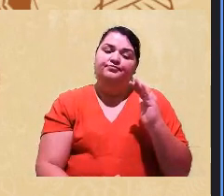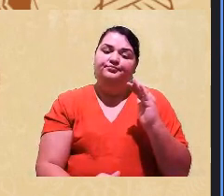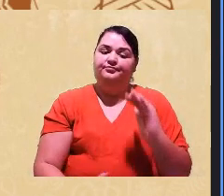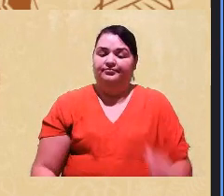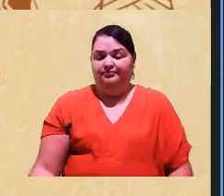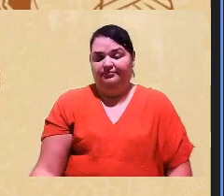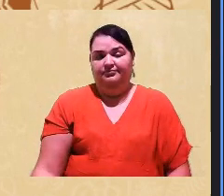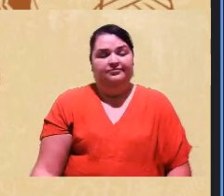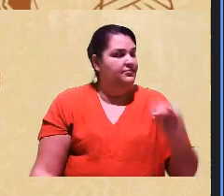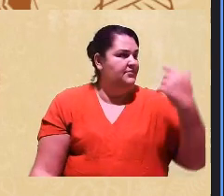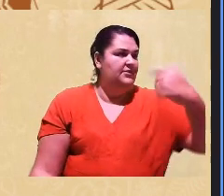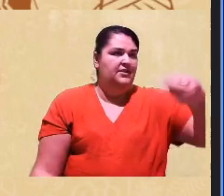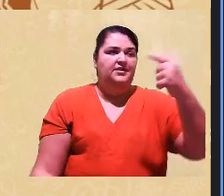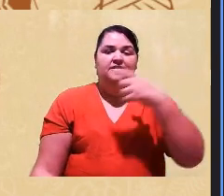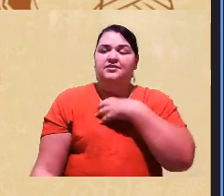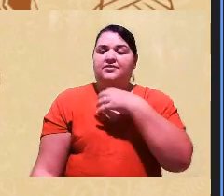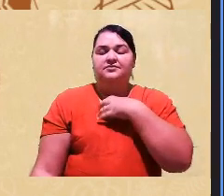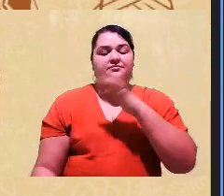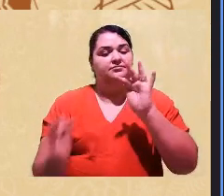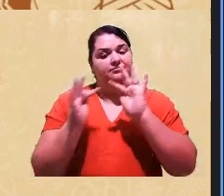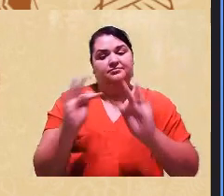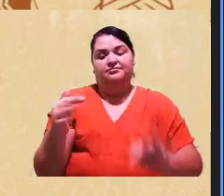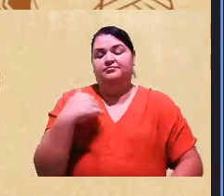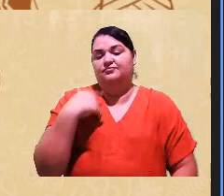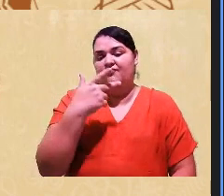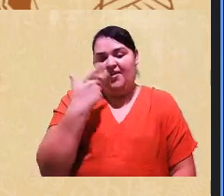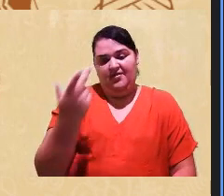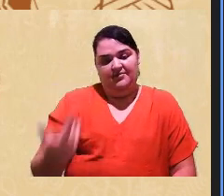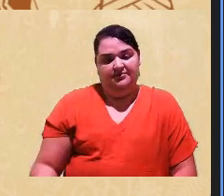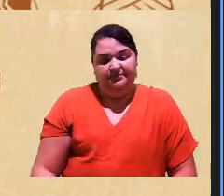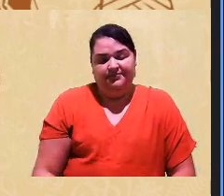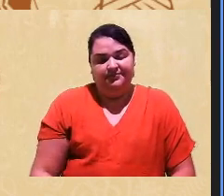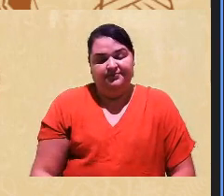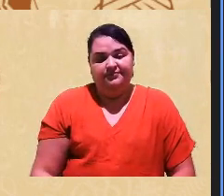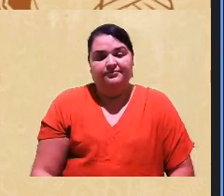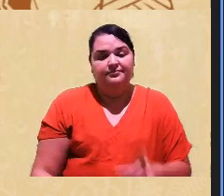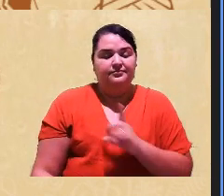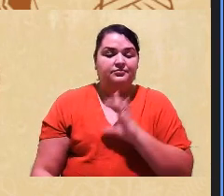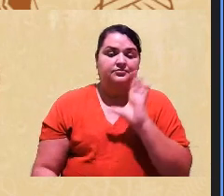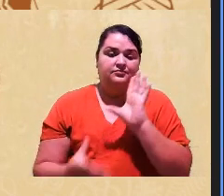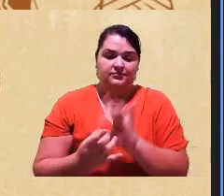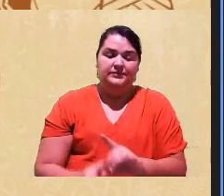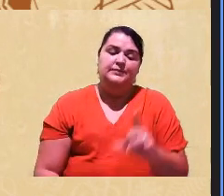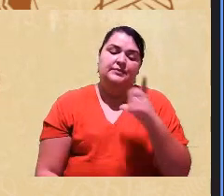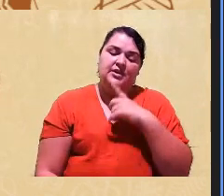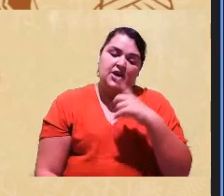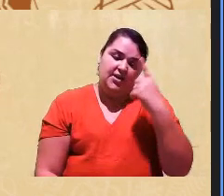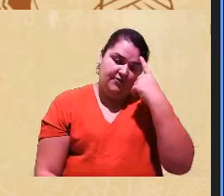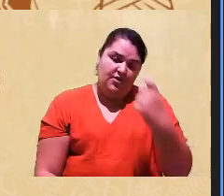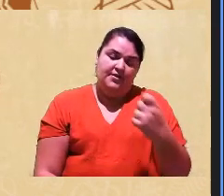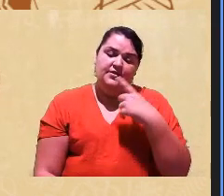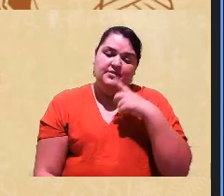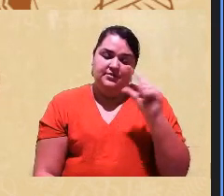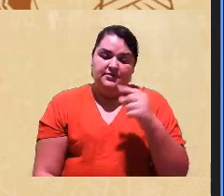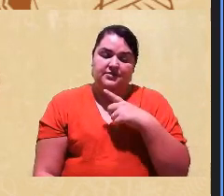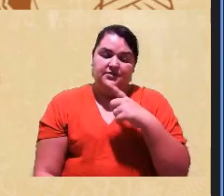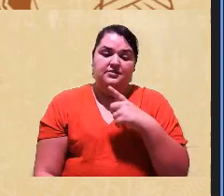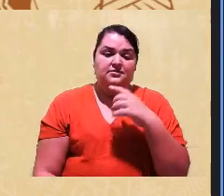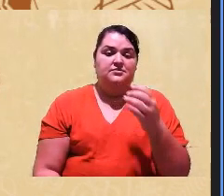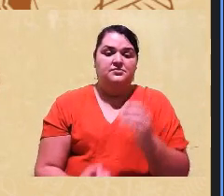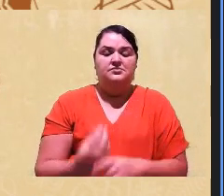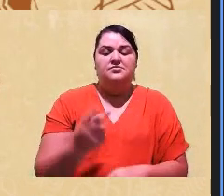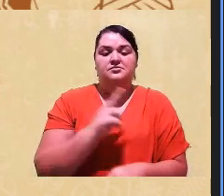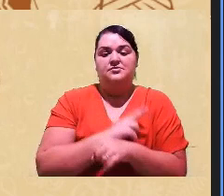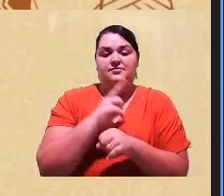não no sentido tão simplório dessa minha fala mas dentro de contextos e violências que vão alimentar a definir